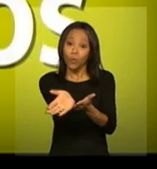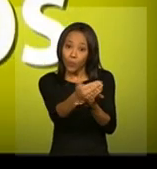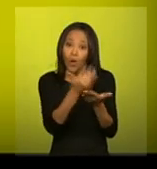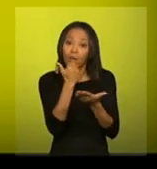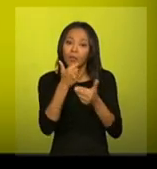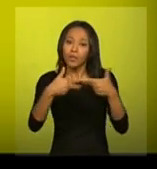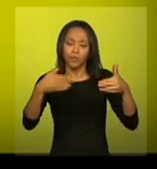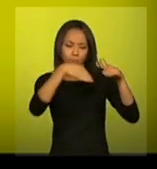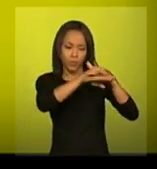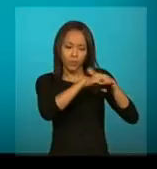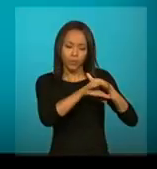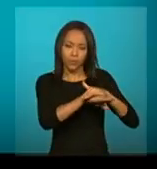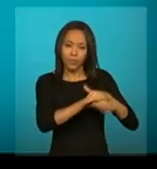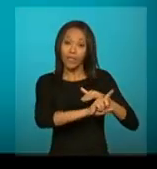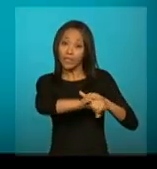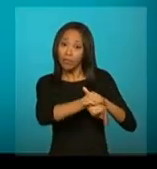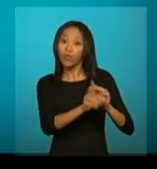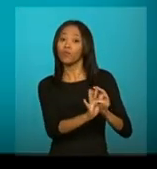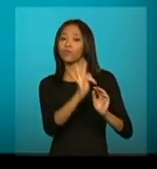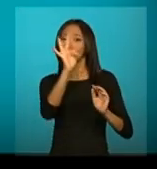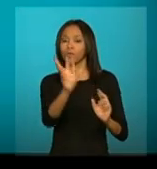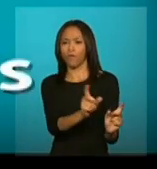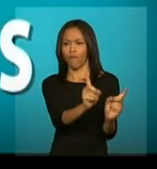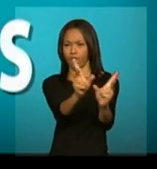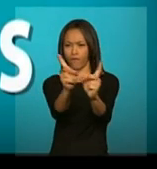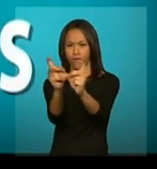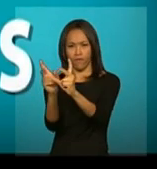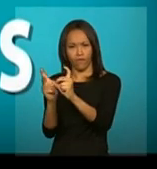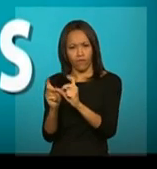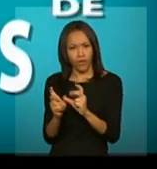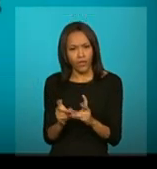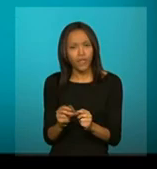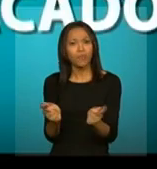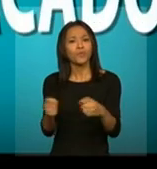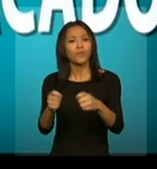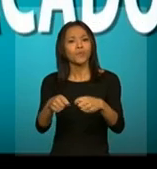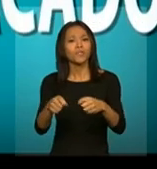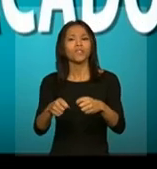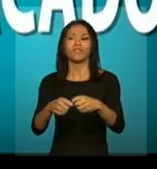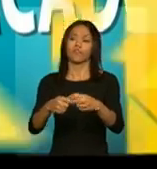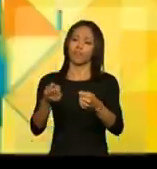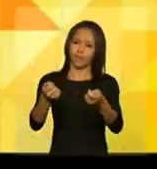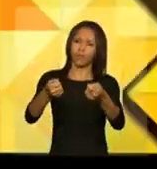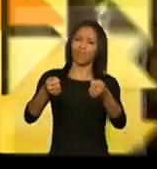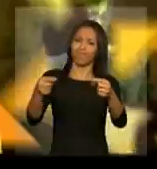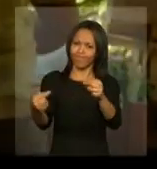e posterior comercialização em condições mais favoráveis de mercado.